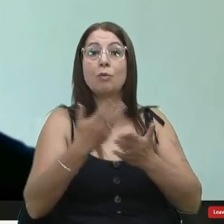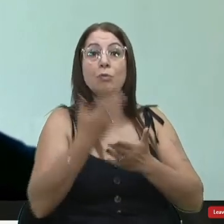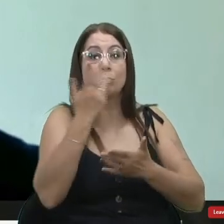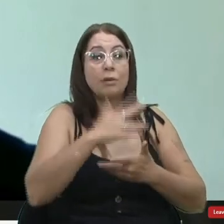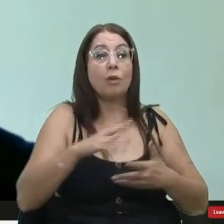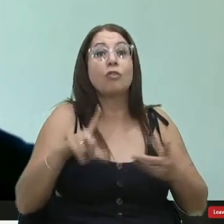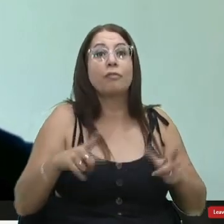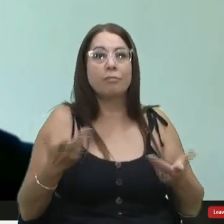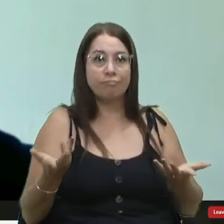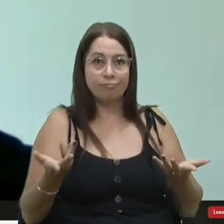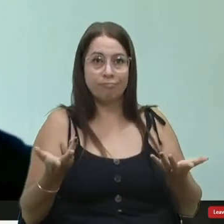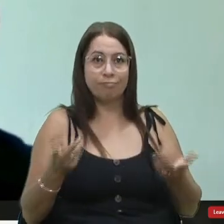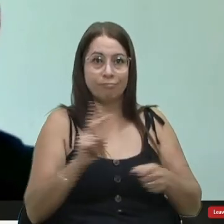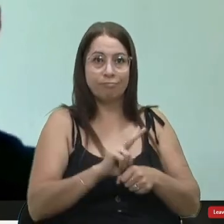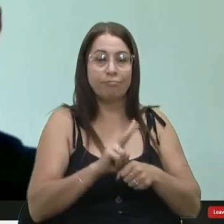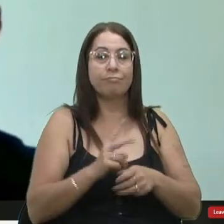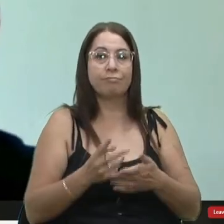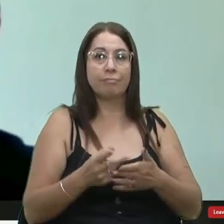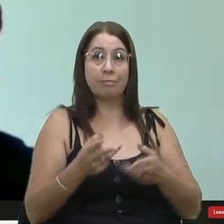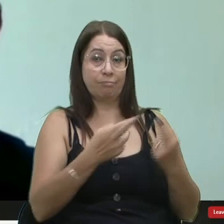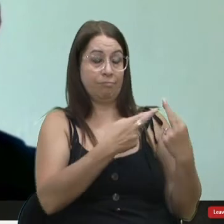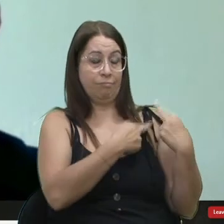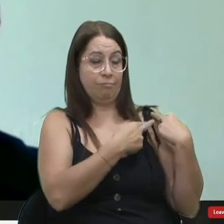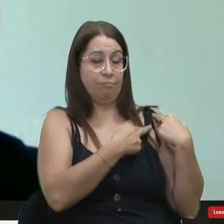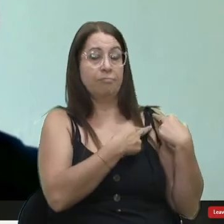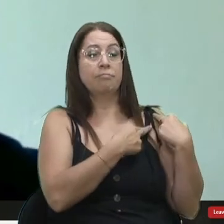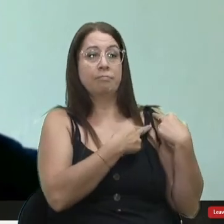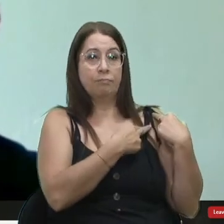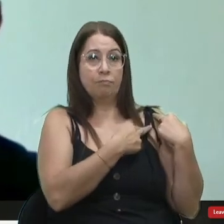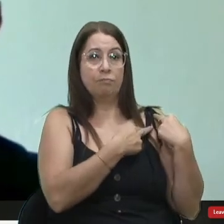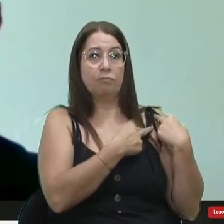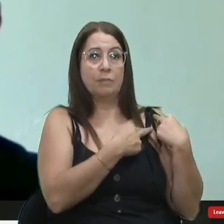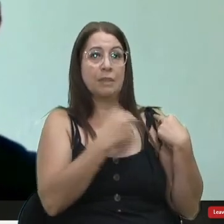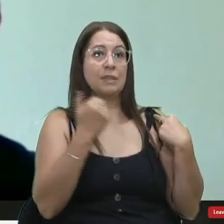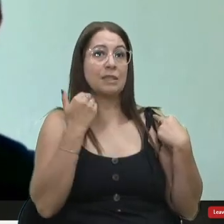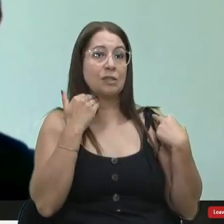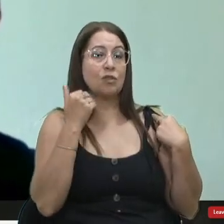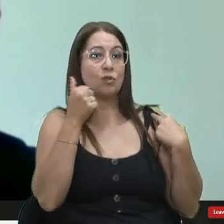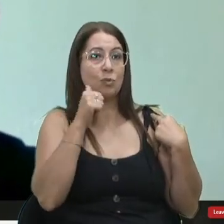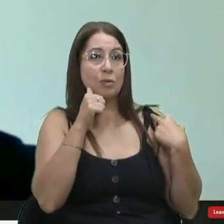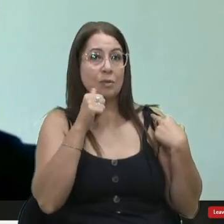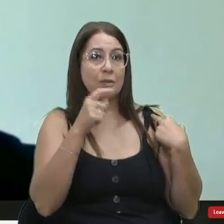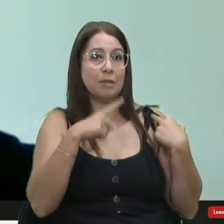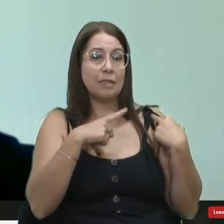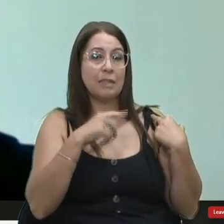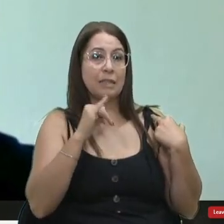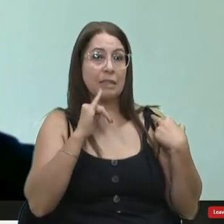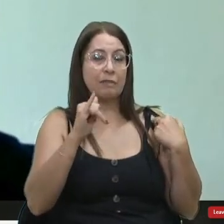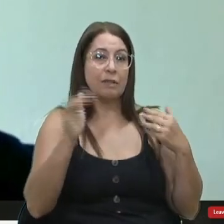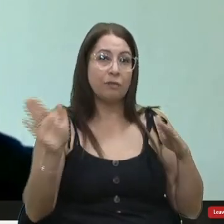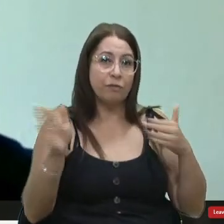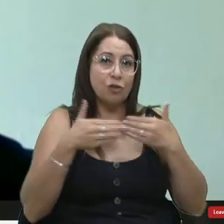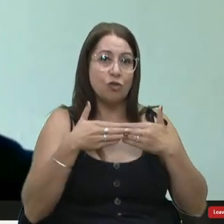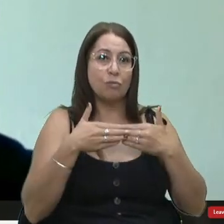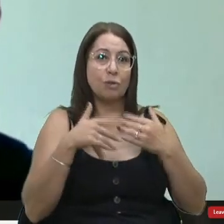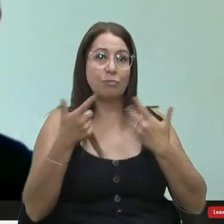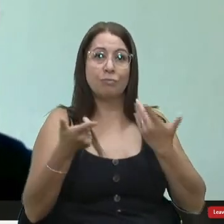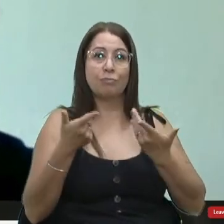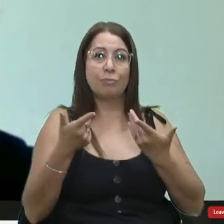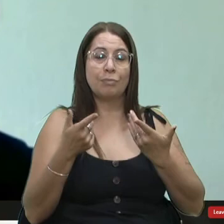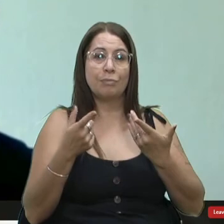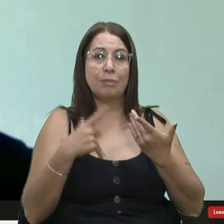deixar então assim a responsabilidade dessa juíza de ter determinado fechamento aonde era